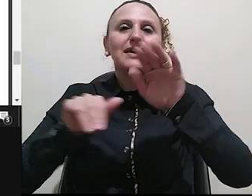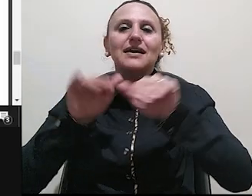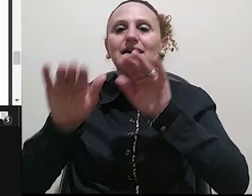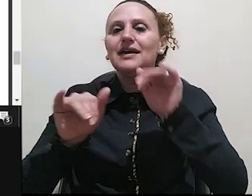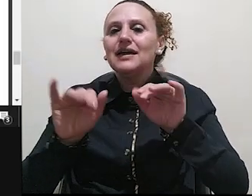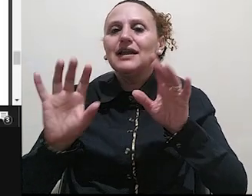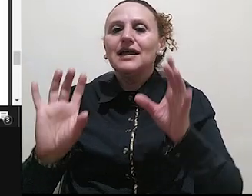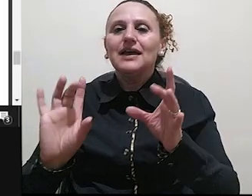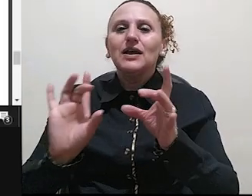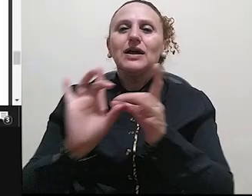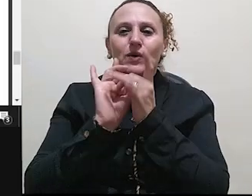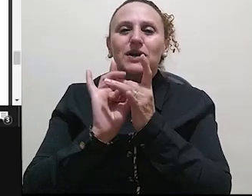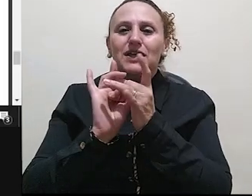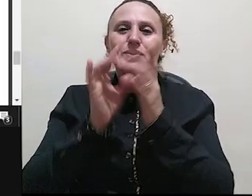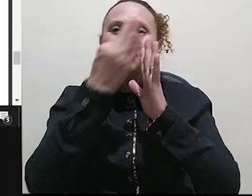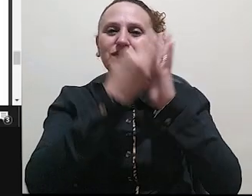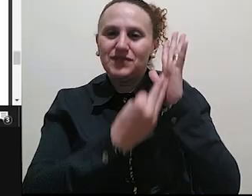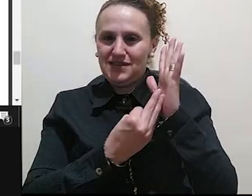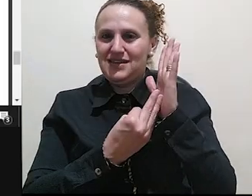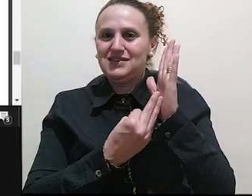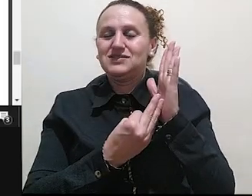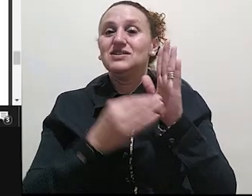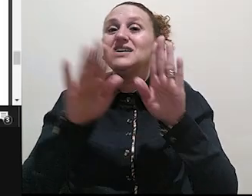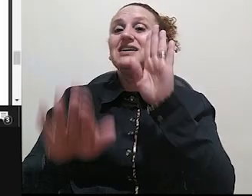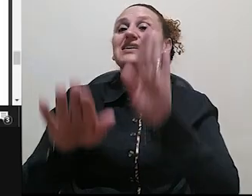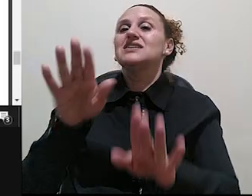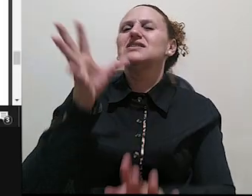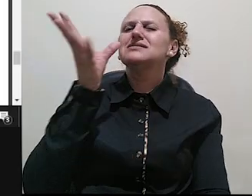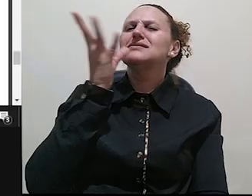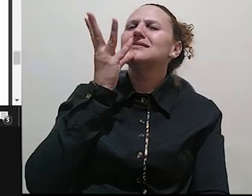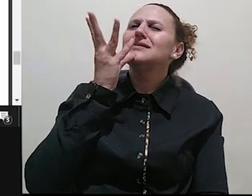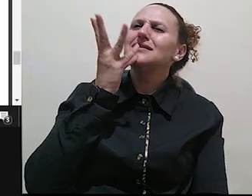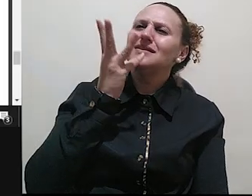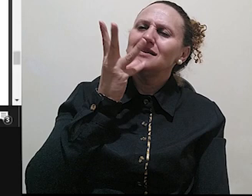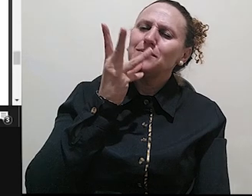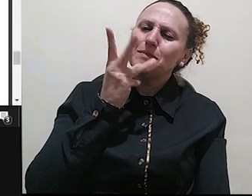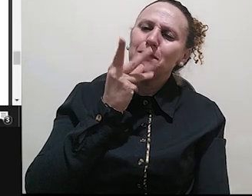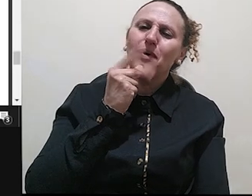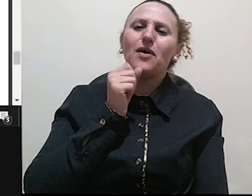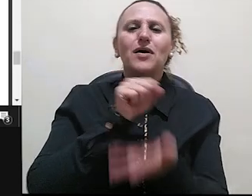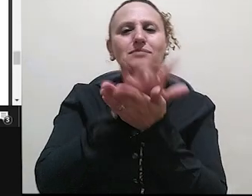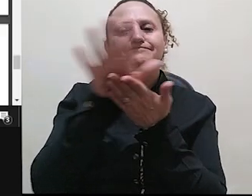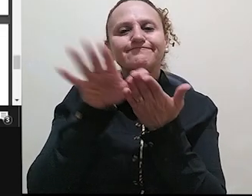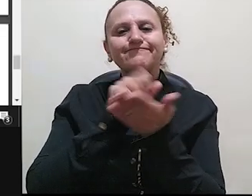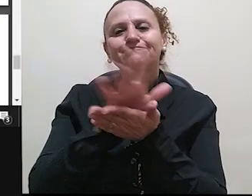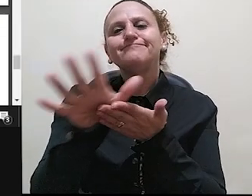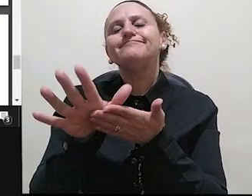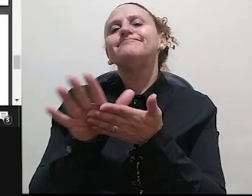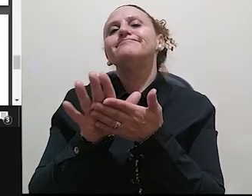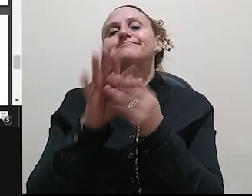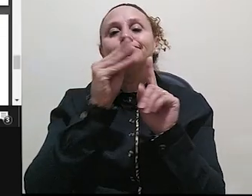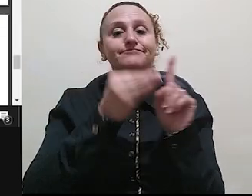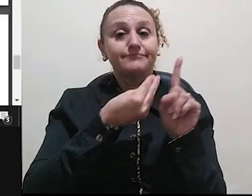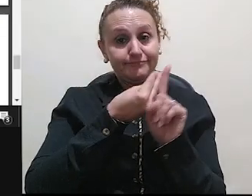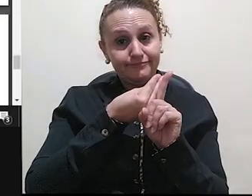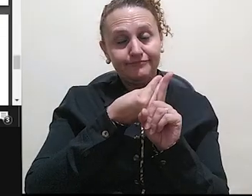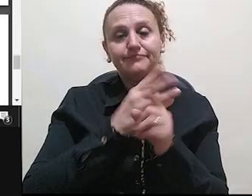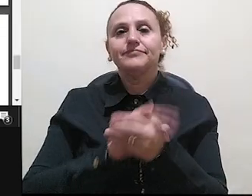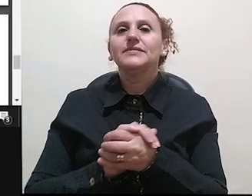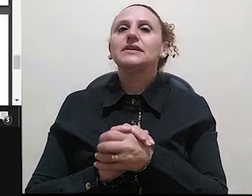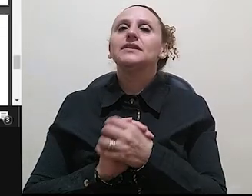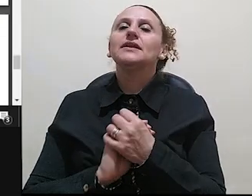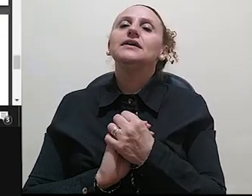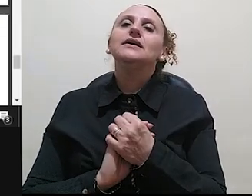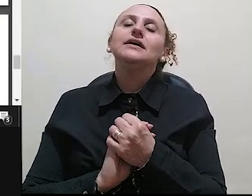2002. Eu falei, né? Às demora a transição para a circulação da obra, né? E aí, ele fala, com essa resenha